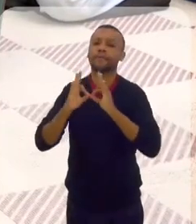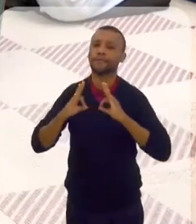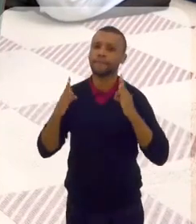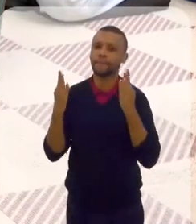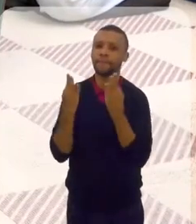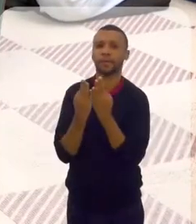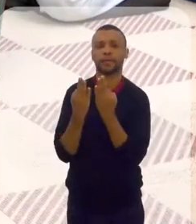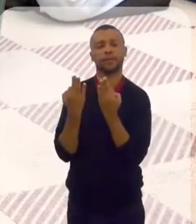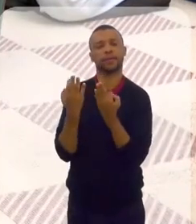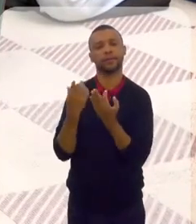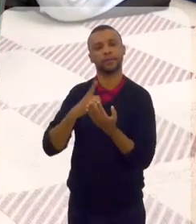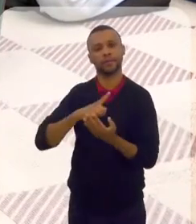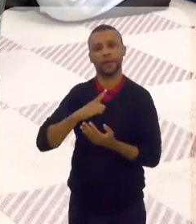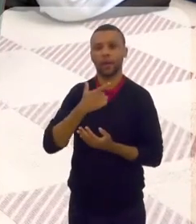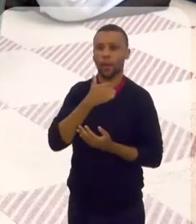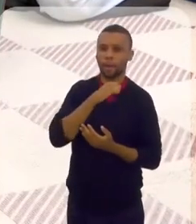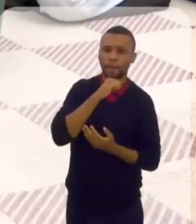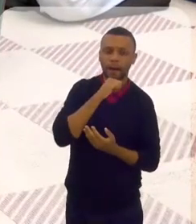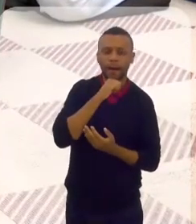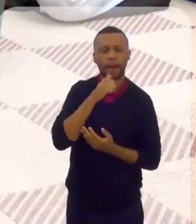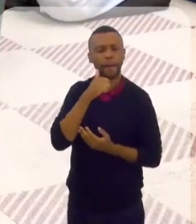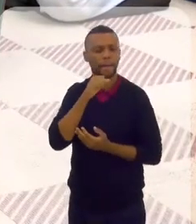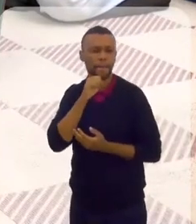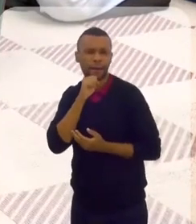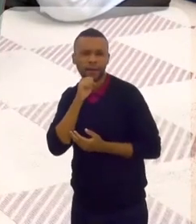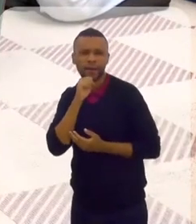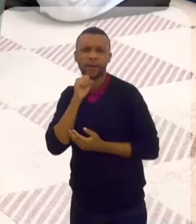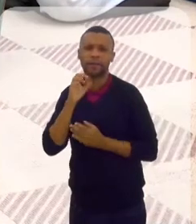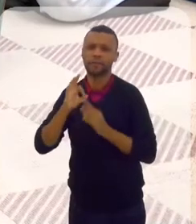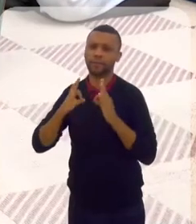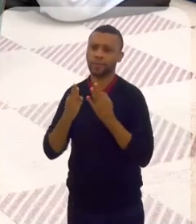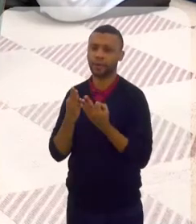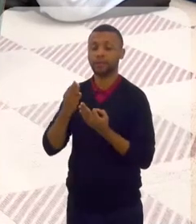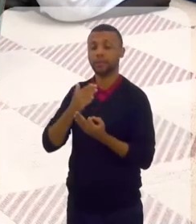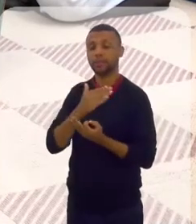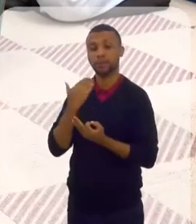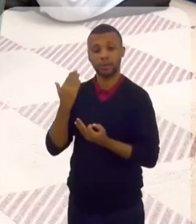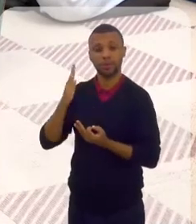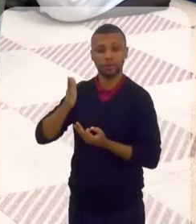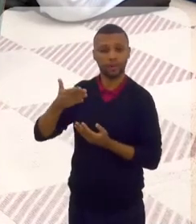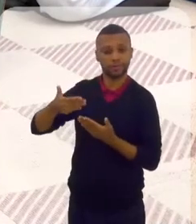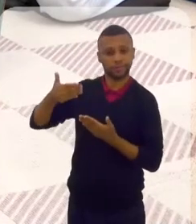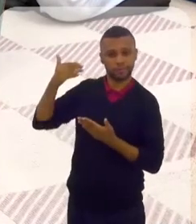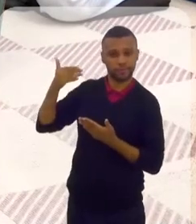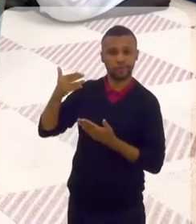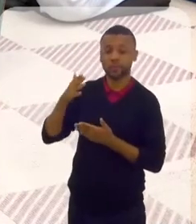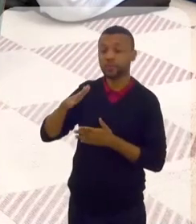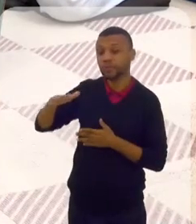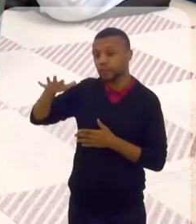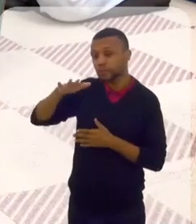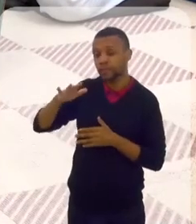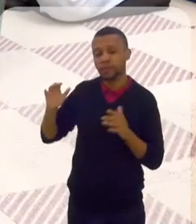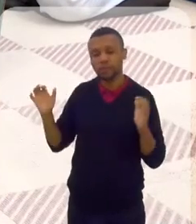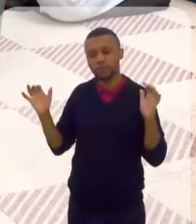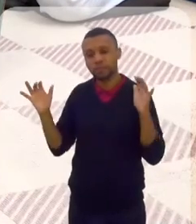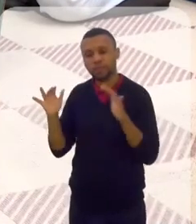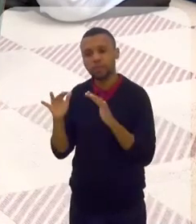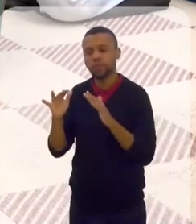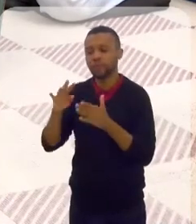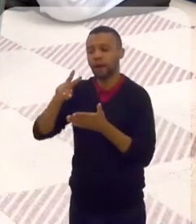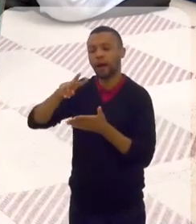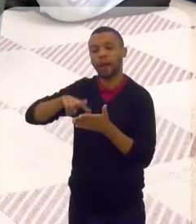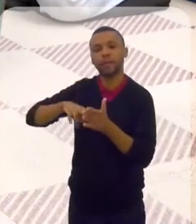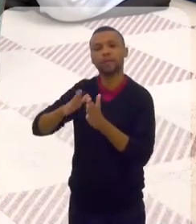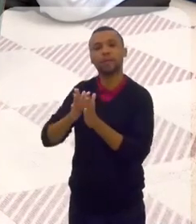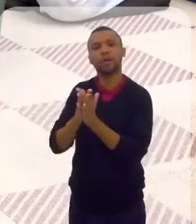famílias que tiveram seus pais familiares já falecidos, anualmente, eles fazem junto para fazer